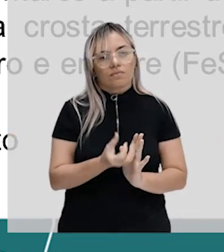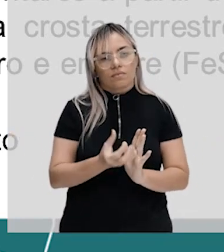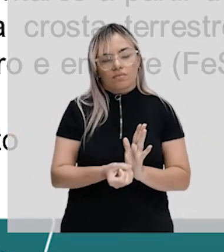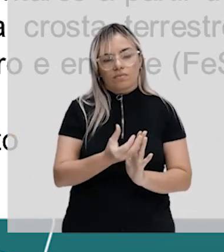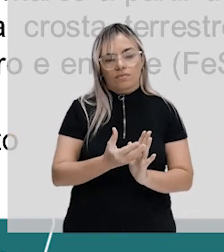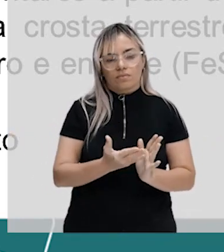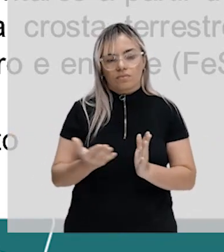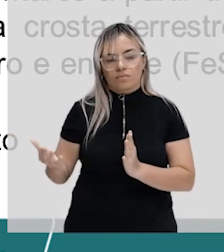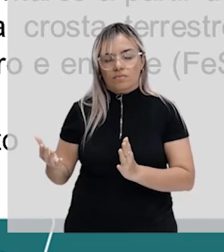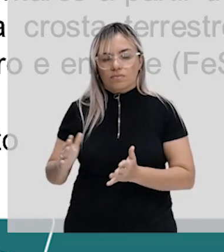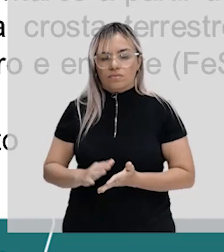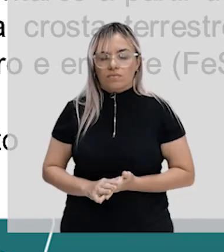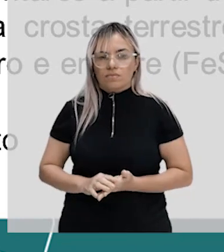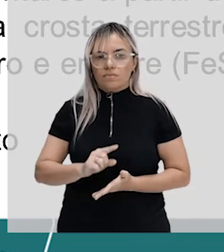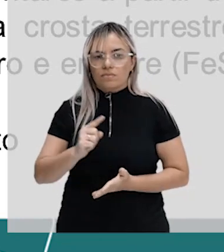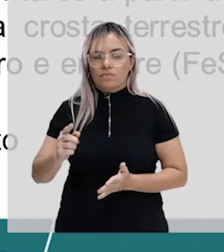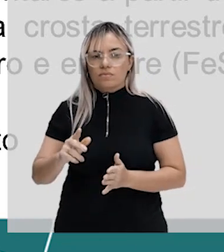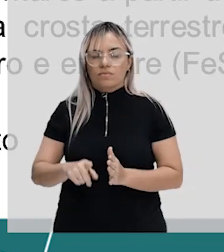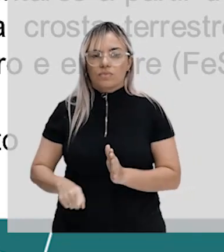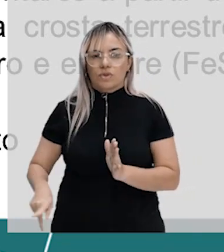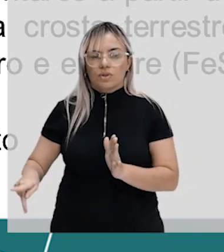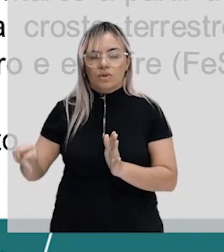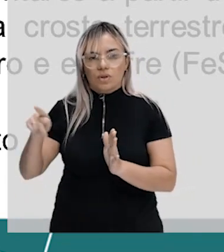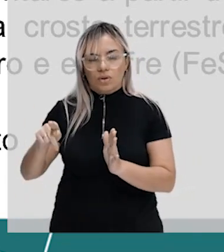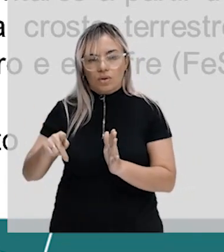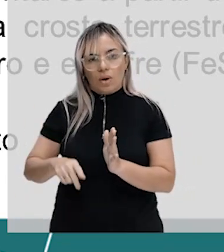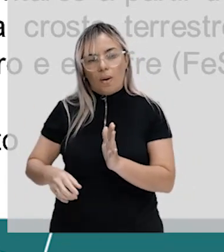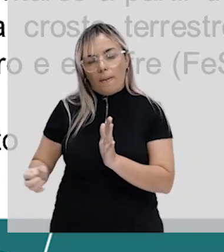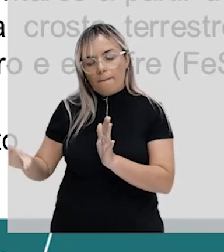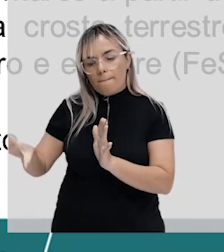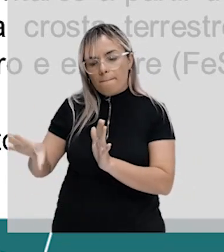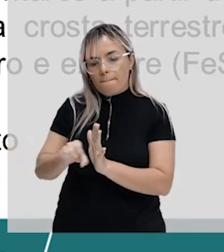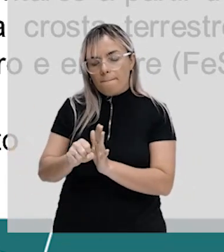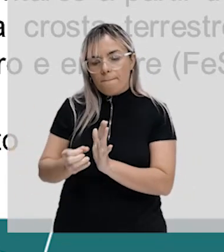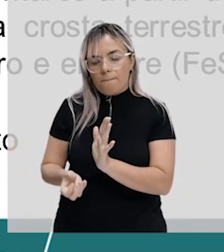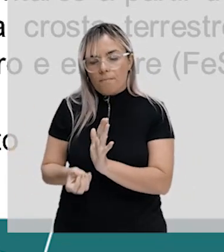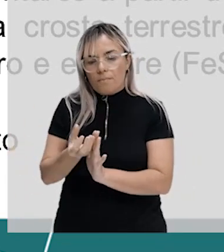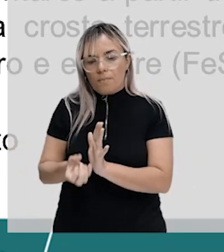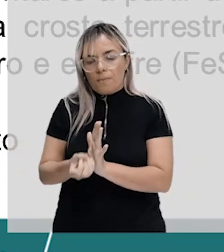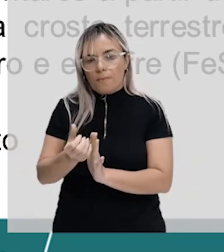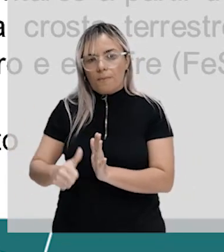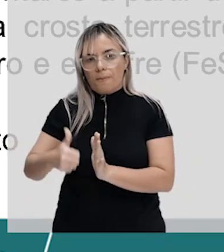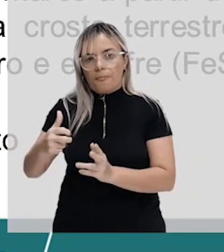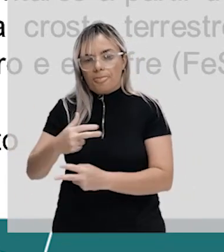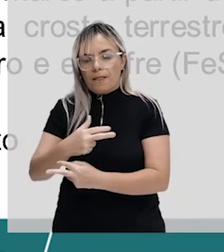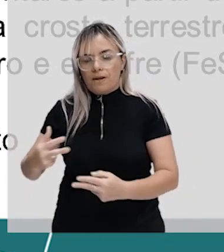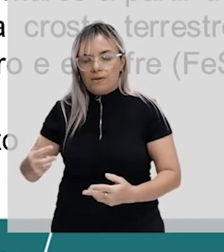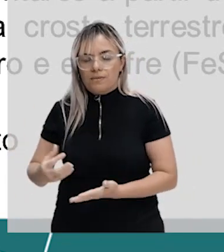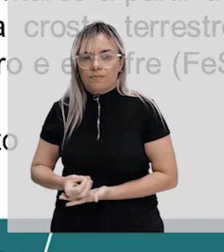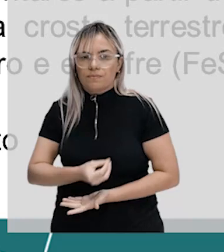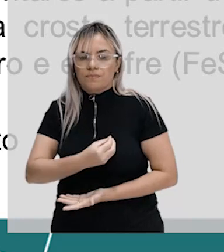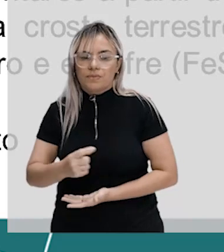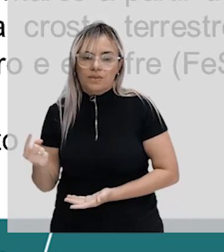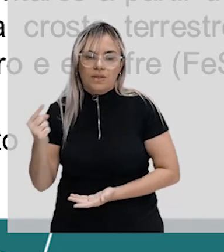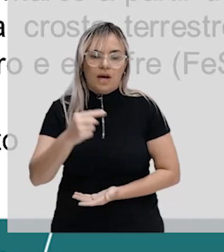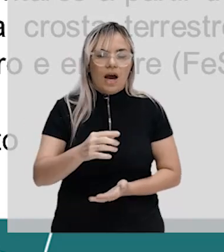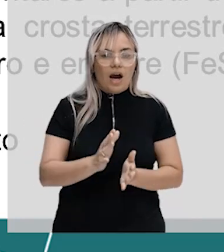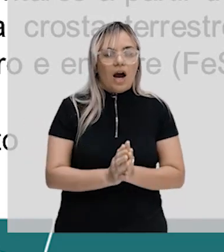que na hipótese heterotrófica, os primeiros seres vivos seriam heterótrofos, a hipótese